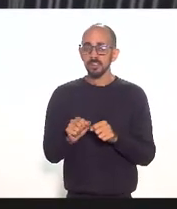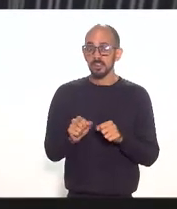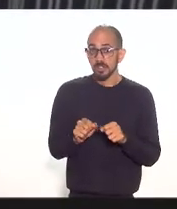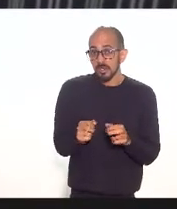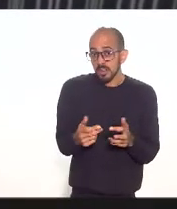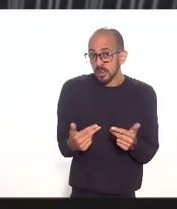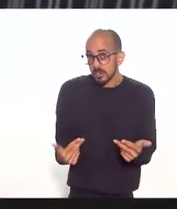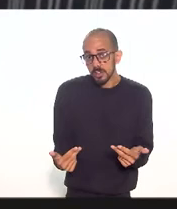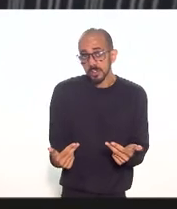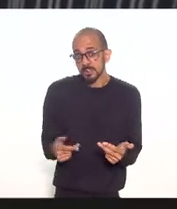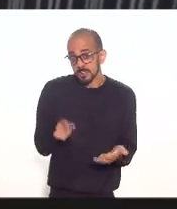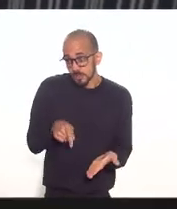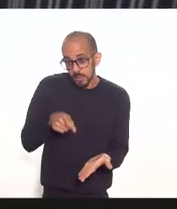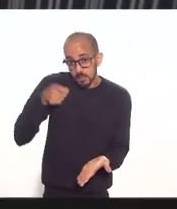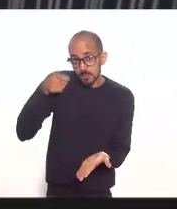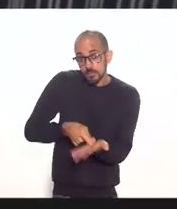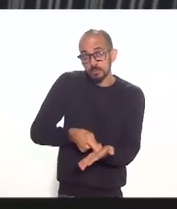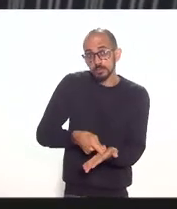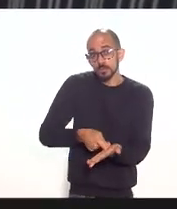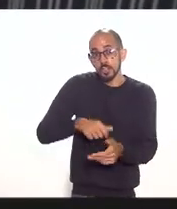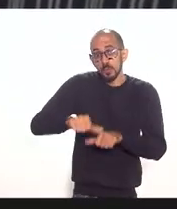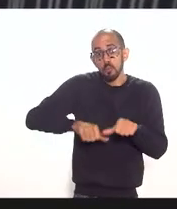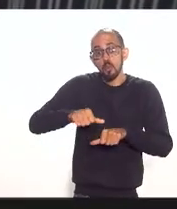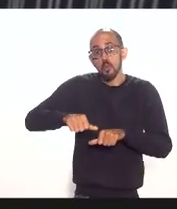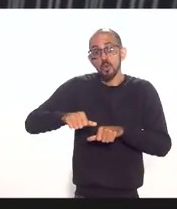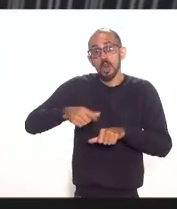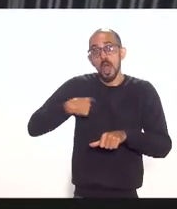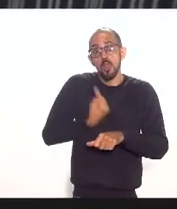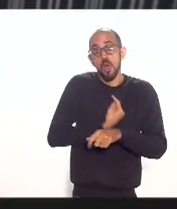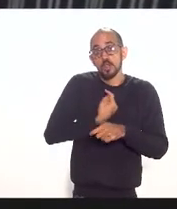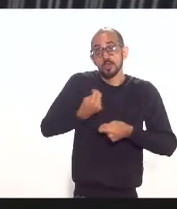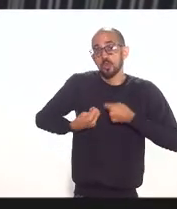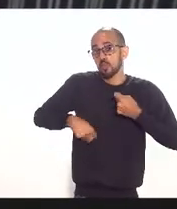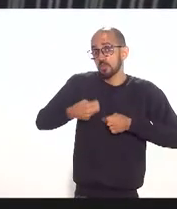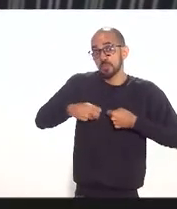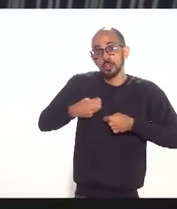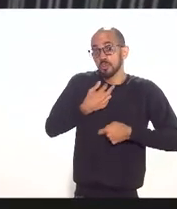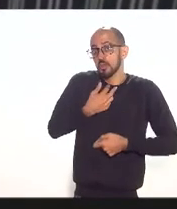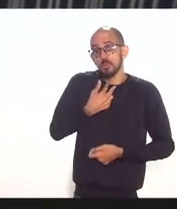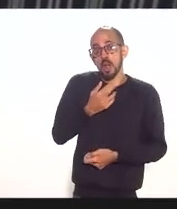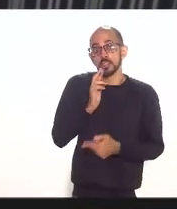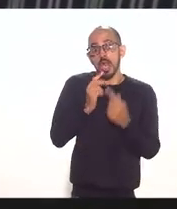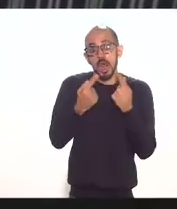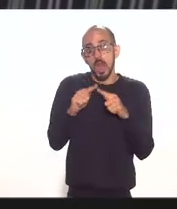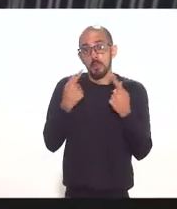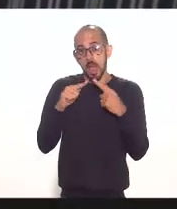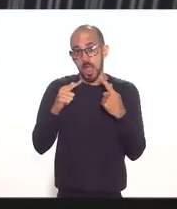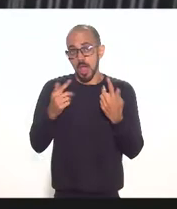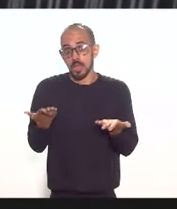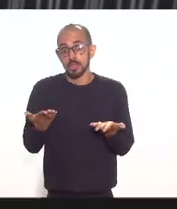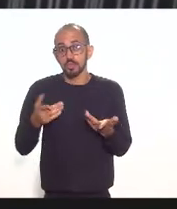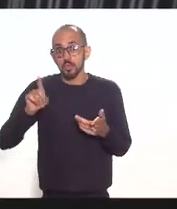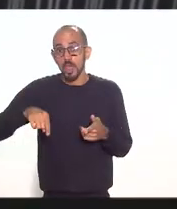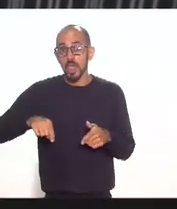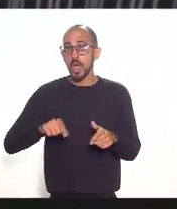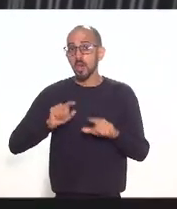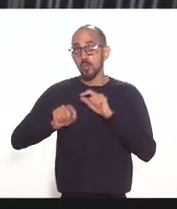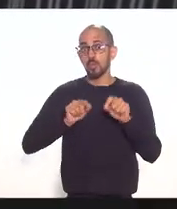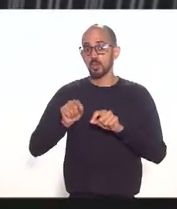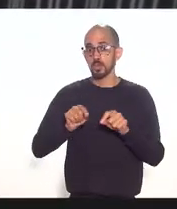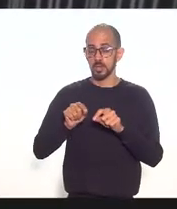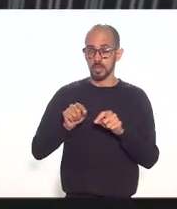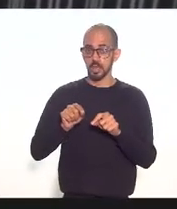nosso território mudando a nossa economia e nós não temos direito de reclamar então isso inclusive foi objeto de uma